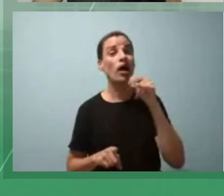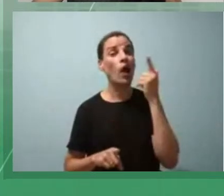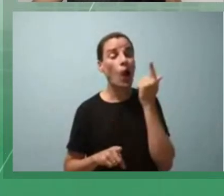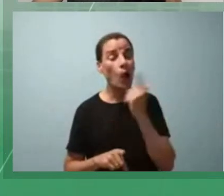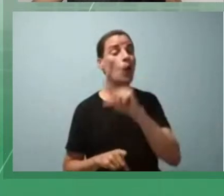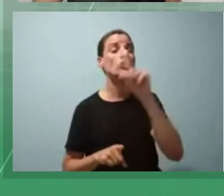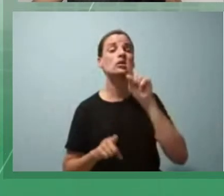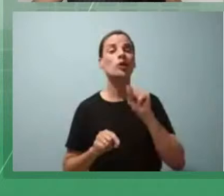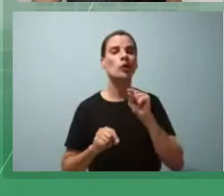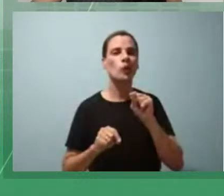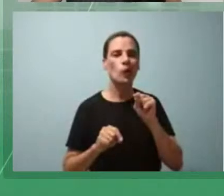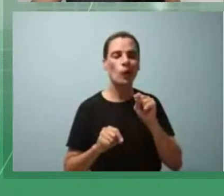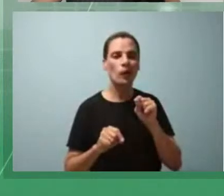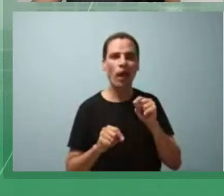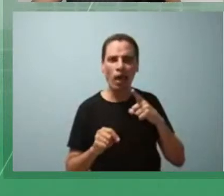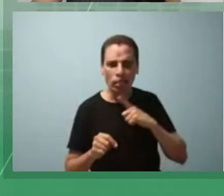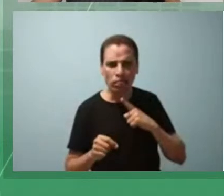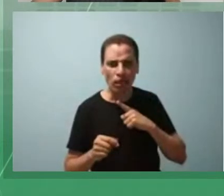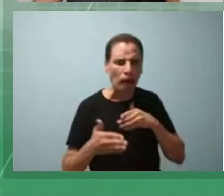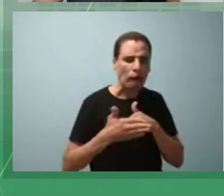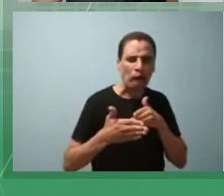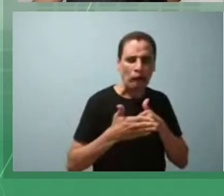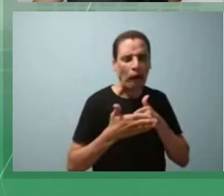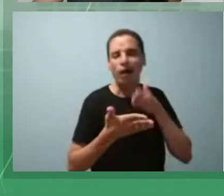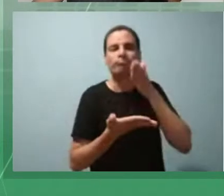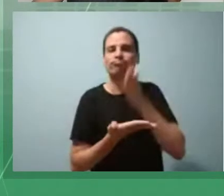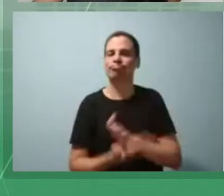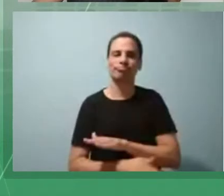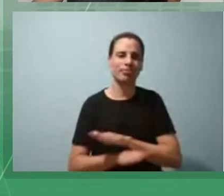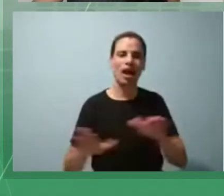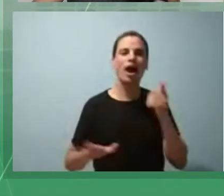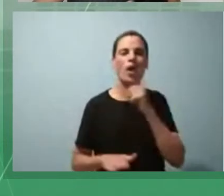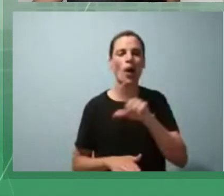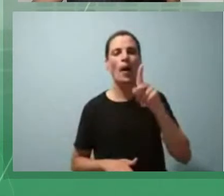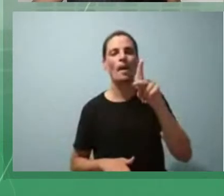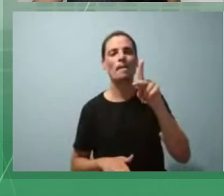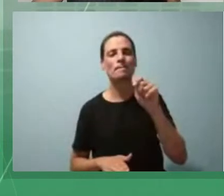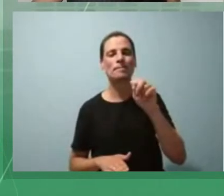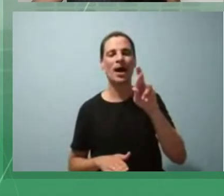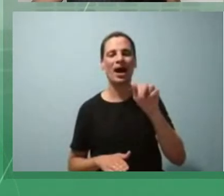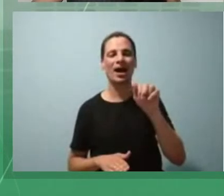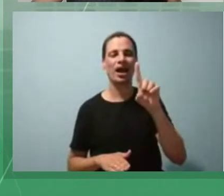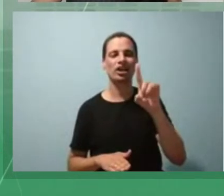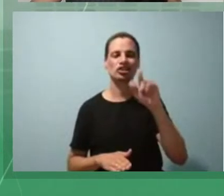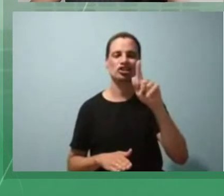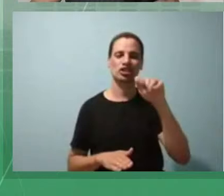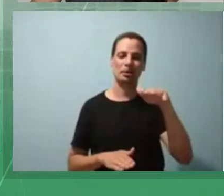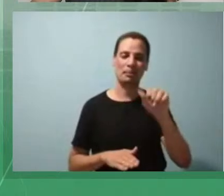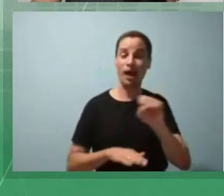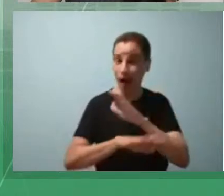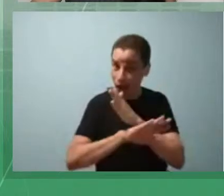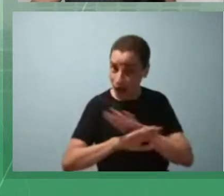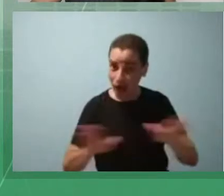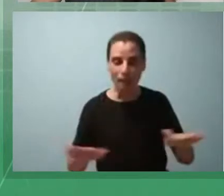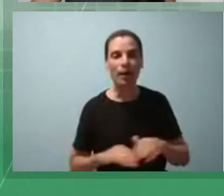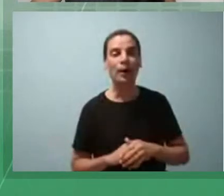vai quebrar esses paradigmas? A partir do momento que eu entendo o processo semiótico, que ele pode ser trabalhado na educação,